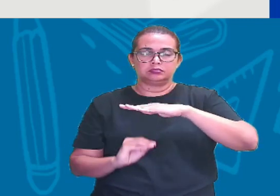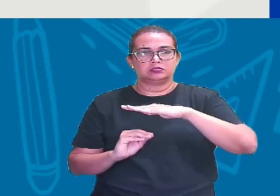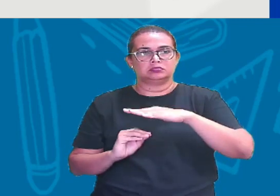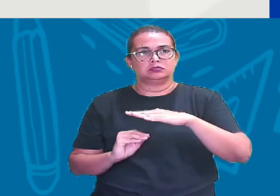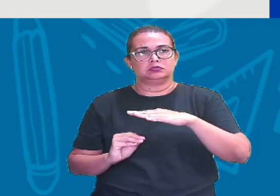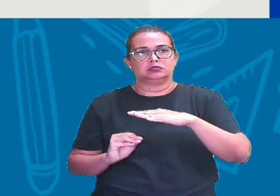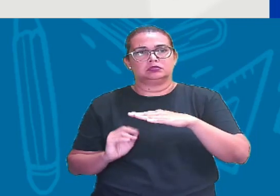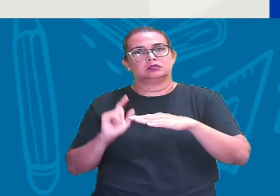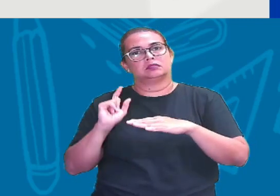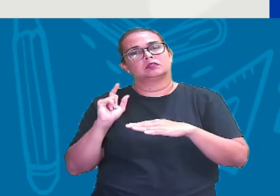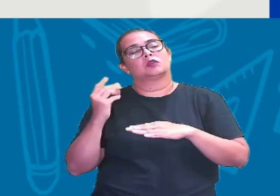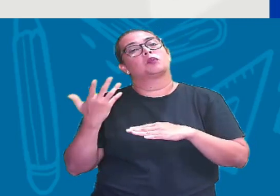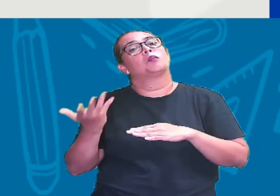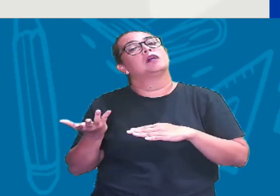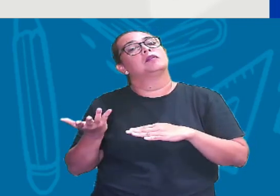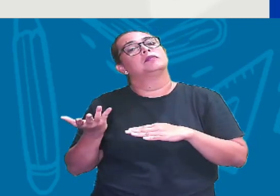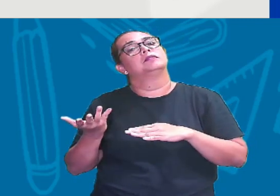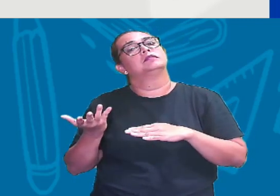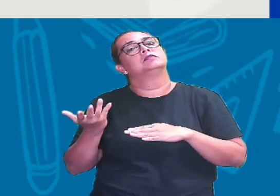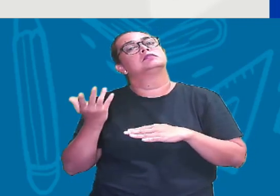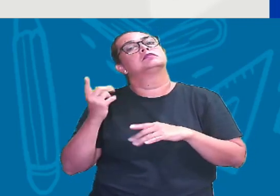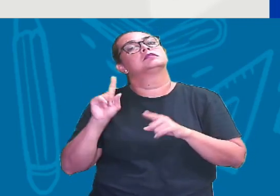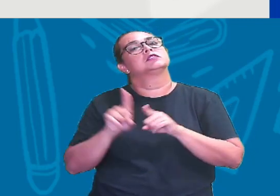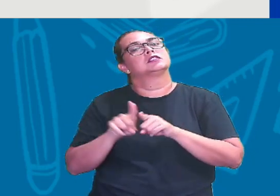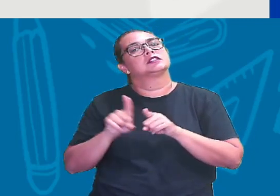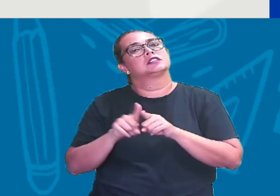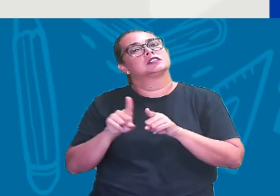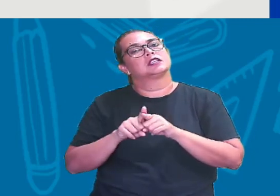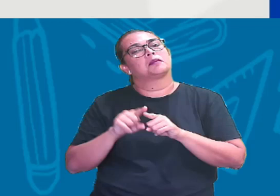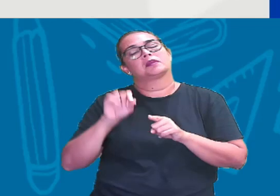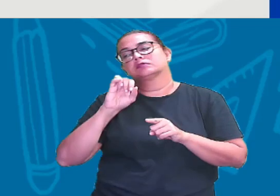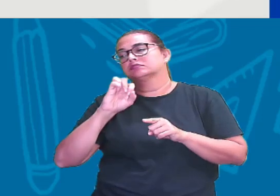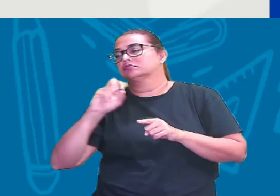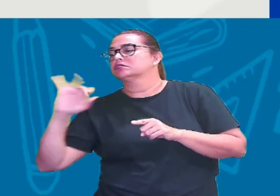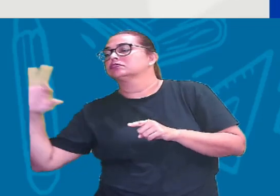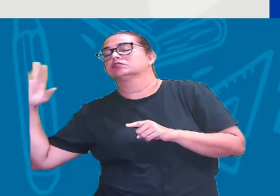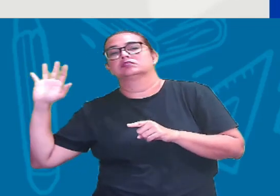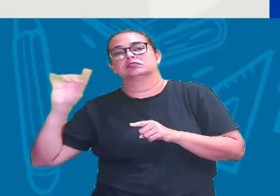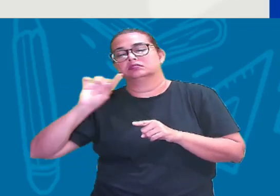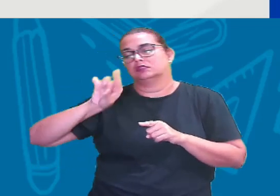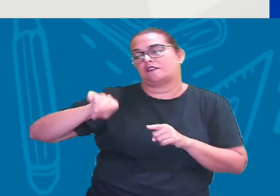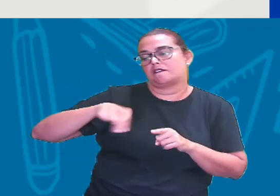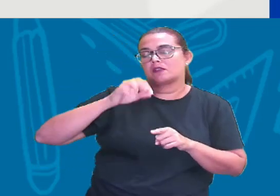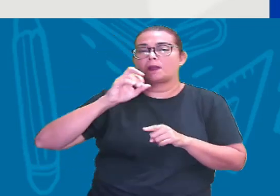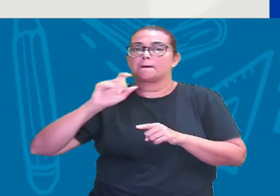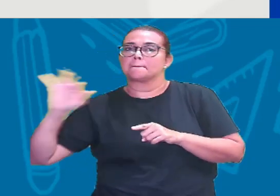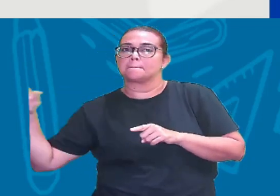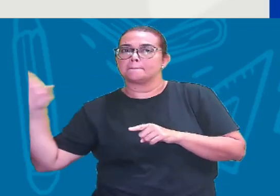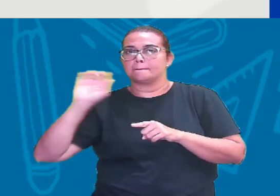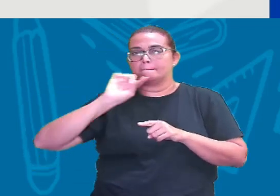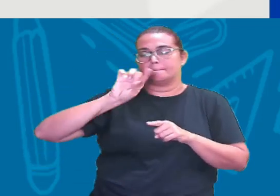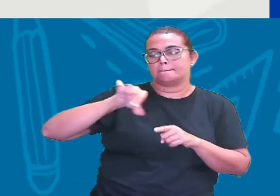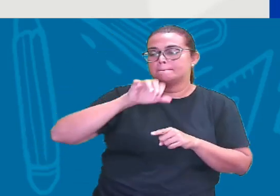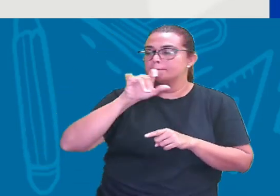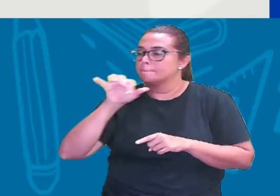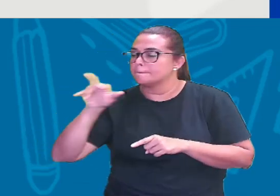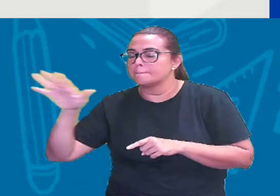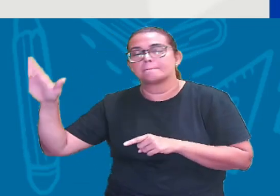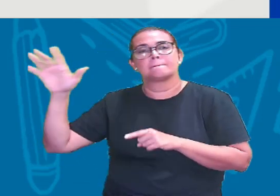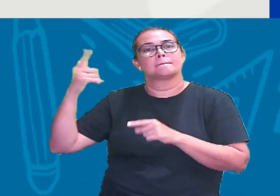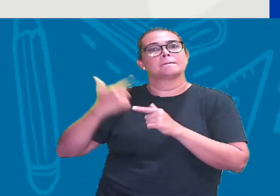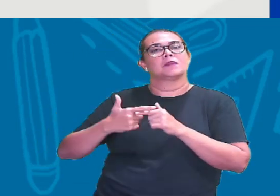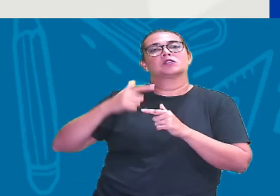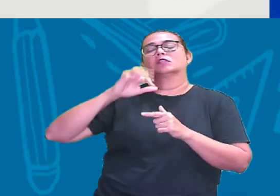ser o que? Ela vai ser Uma dízima Periódica Tá certo? Por quê? Porque ela se